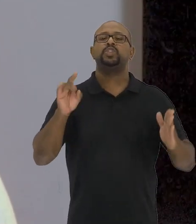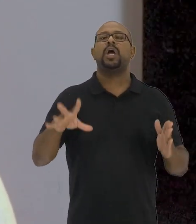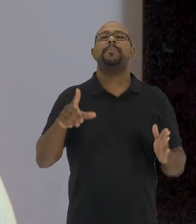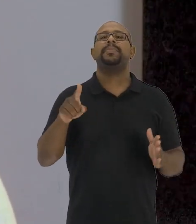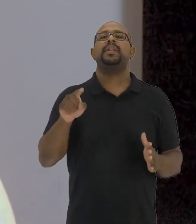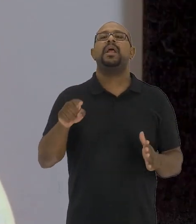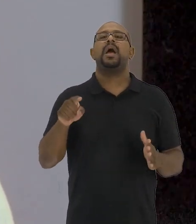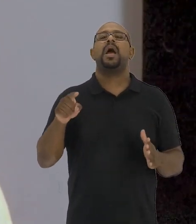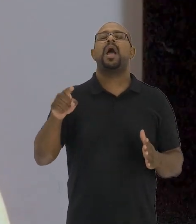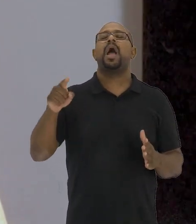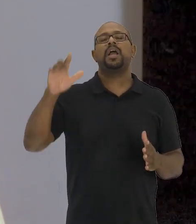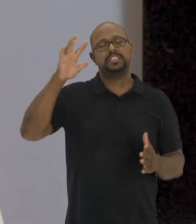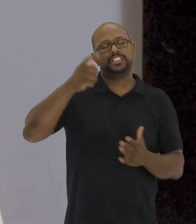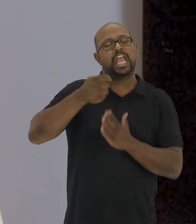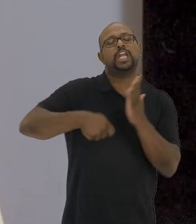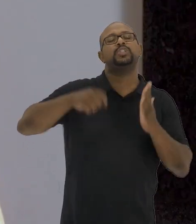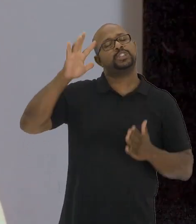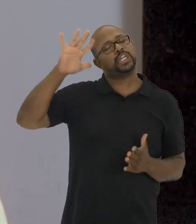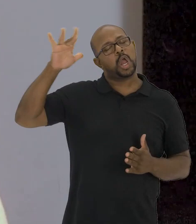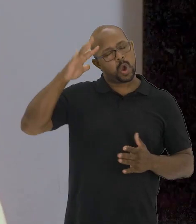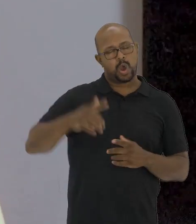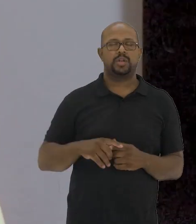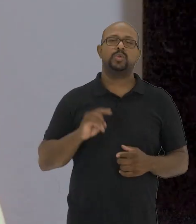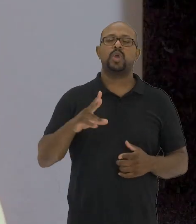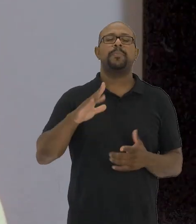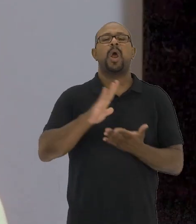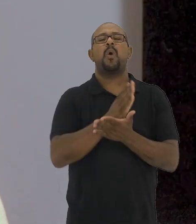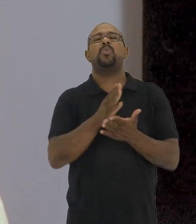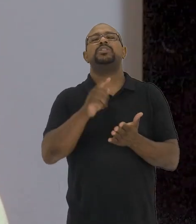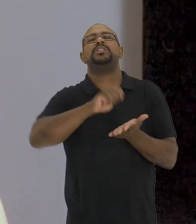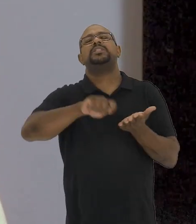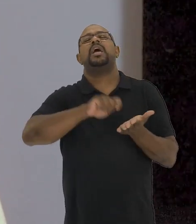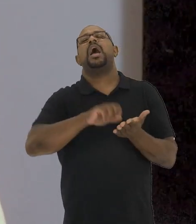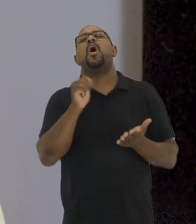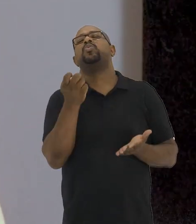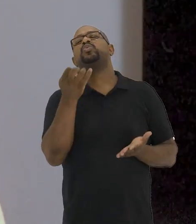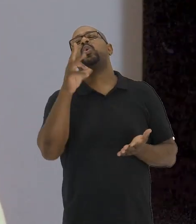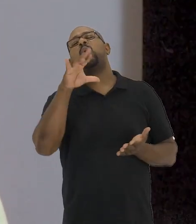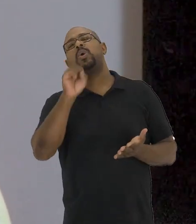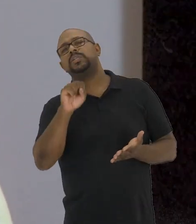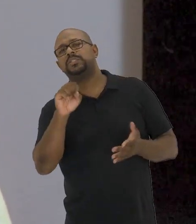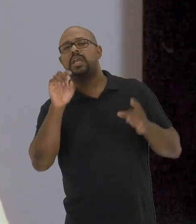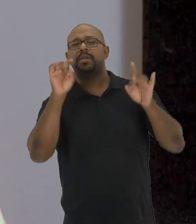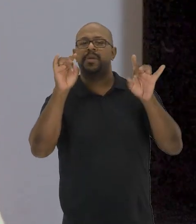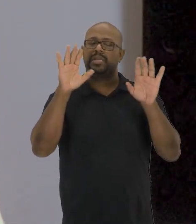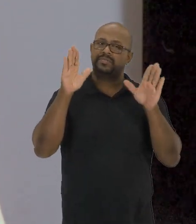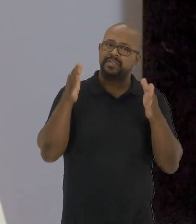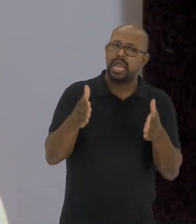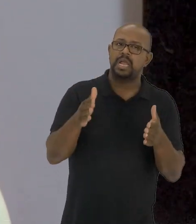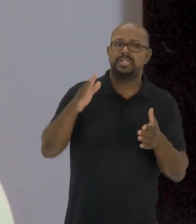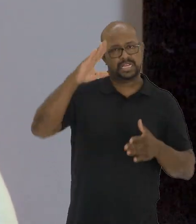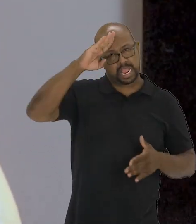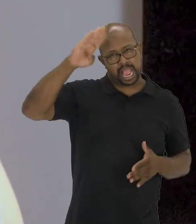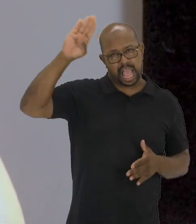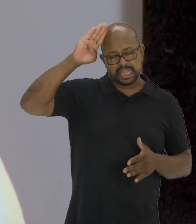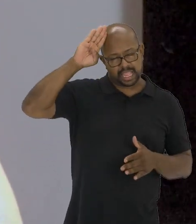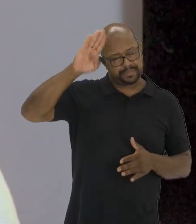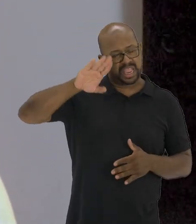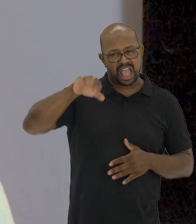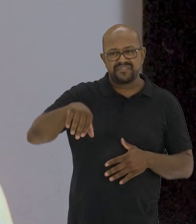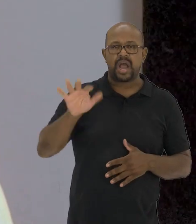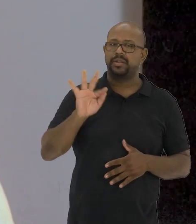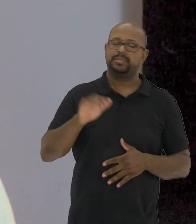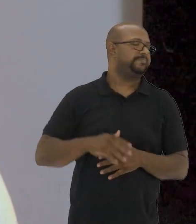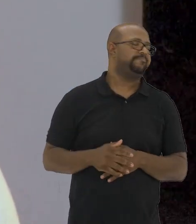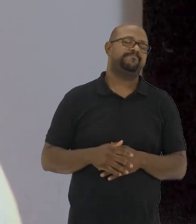não se demarcam mais pelas estratificações teóricas, pelas proposições de autores e de especificidades